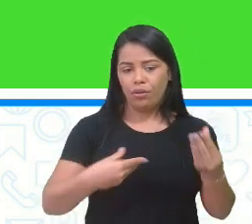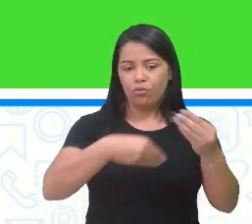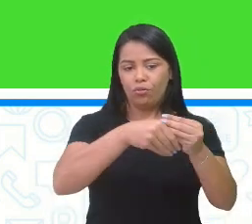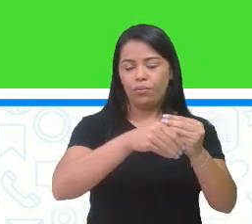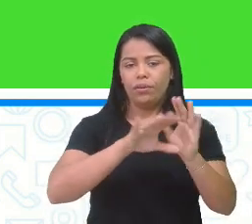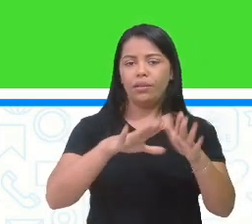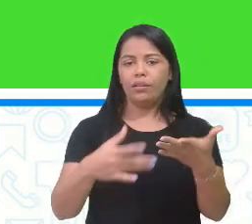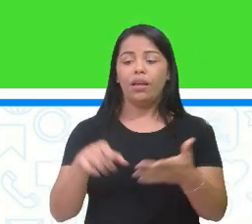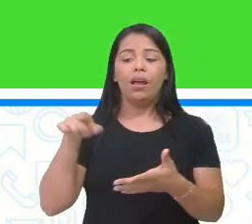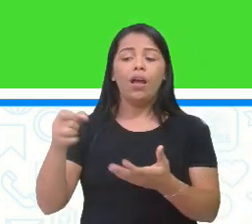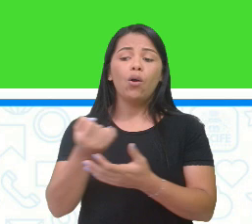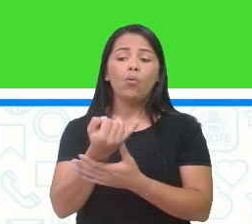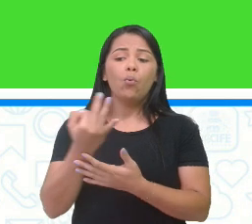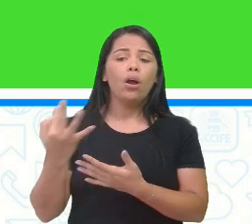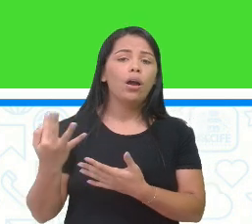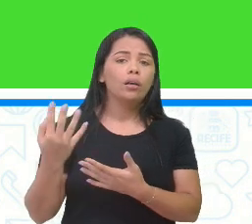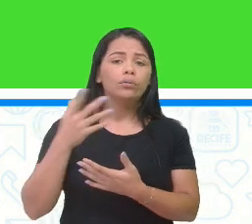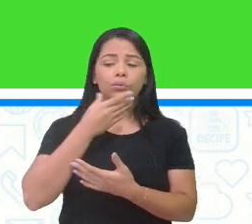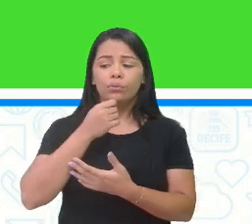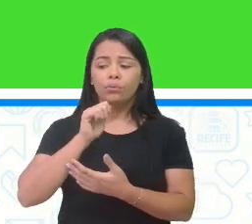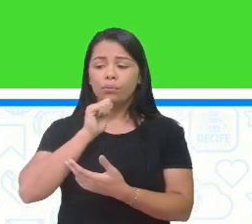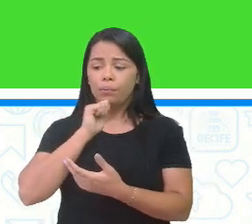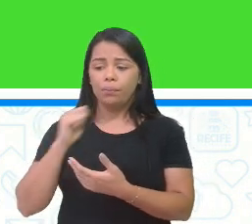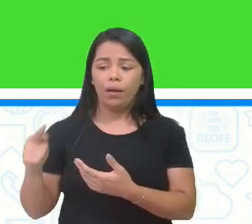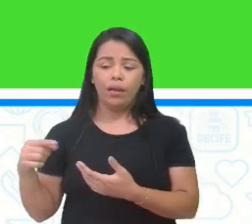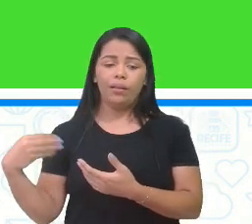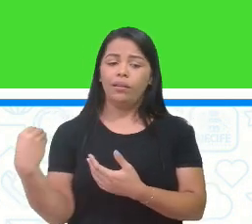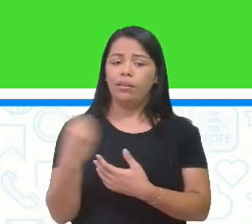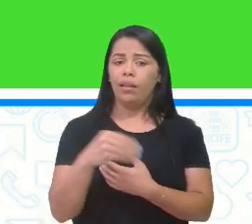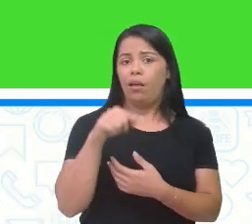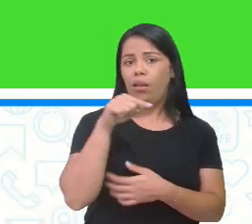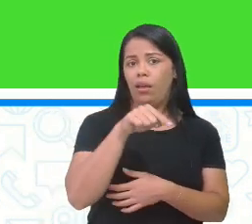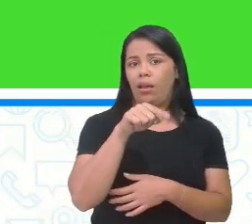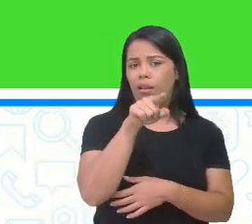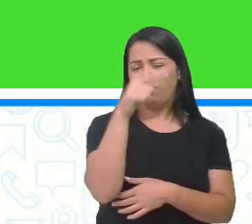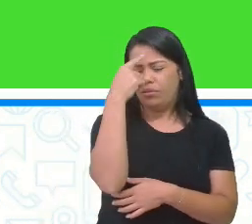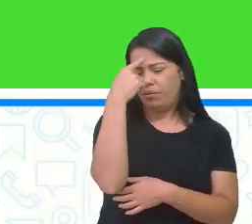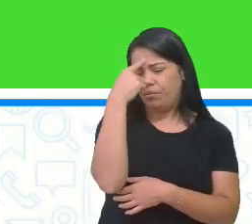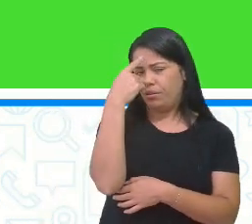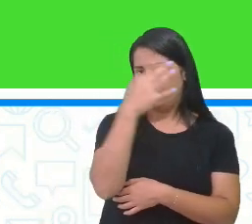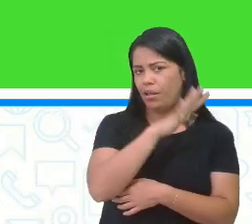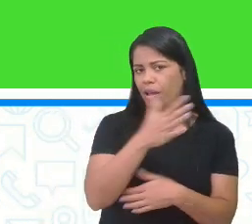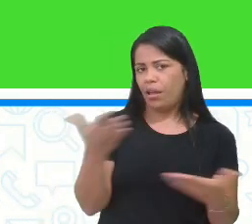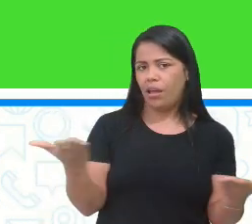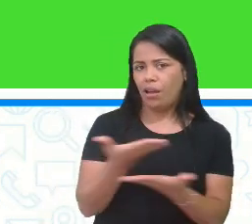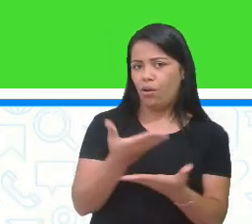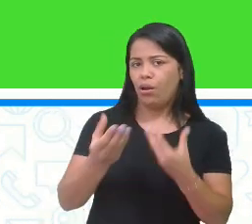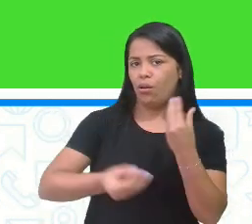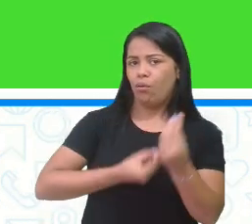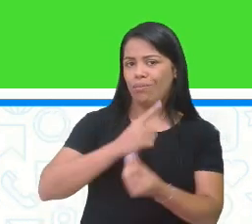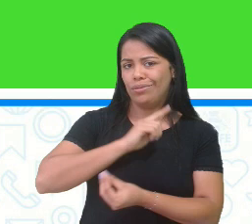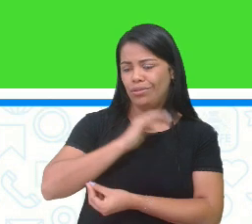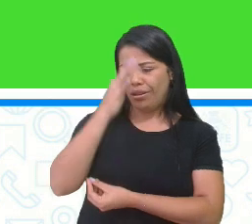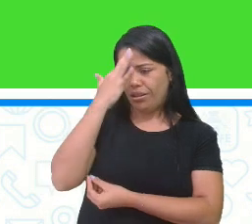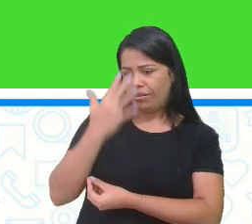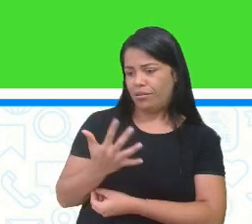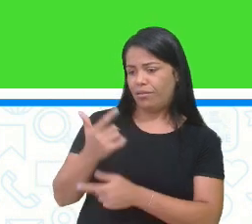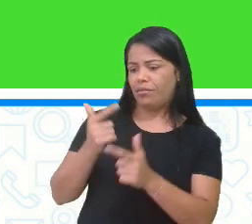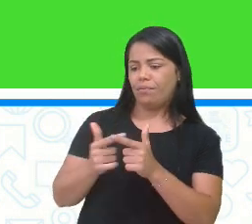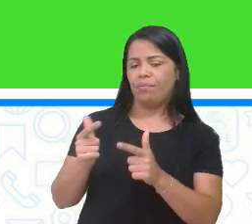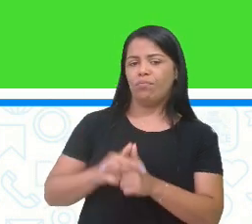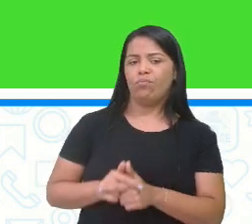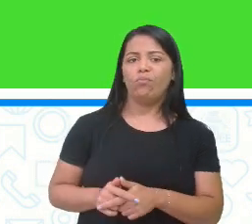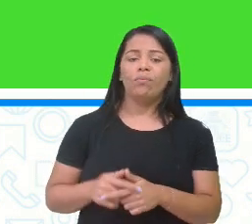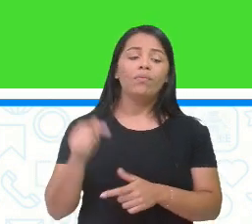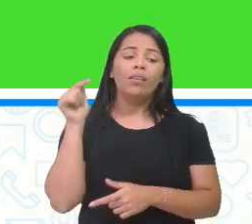reais do seu pai? Eita, e aí? Pensa aí, estudante, como é que a gente resolve esse problema? Ela